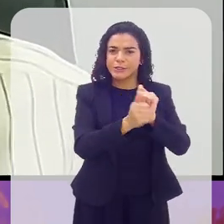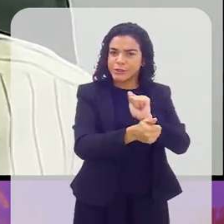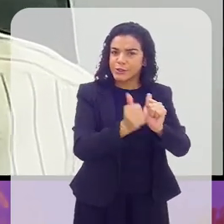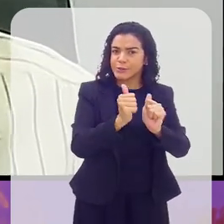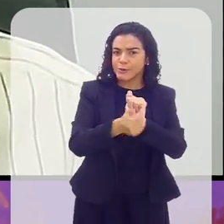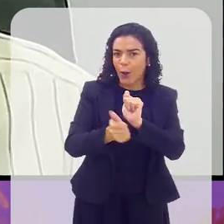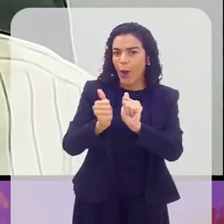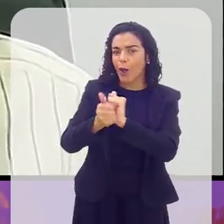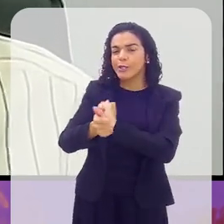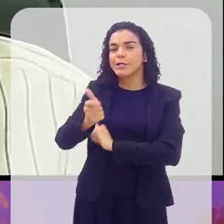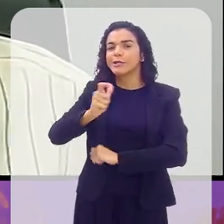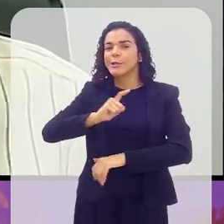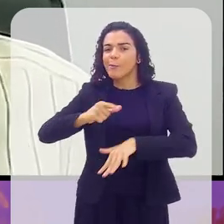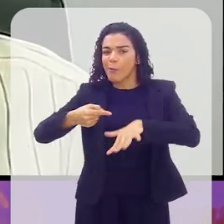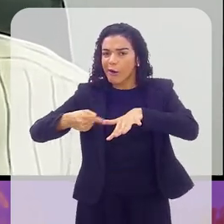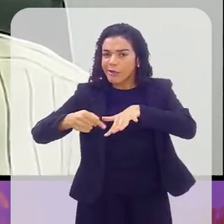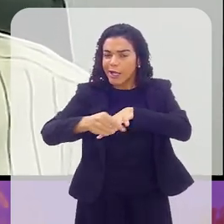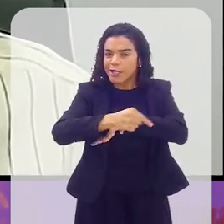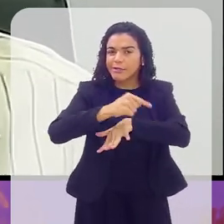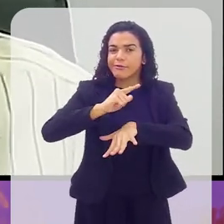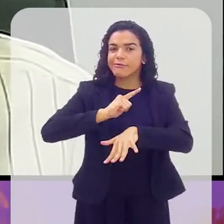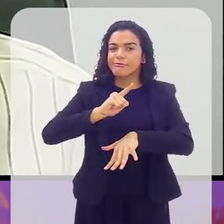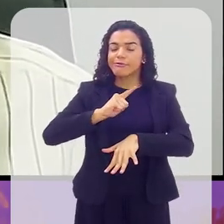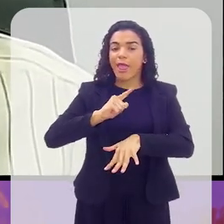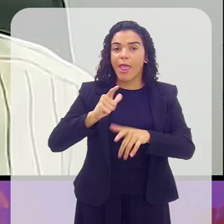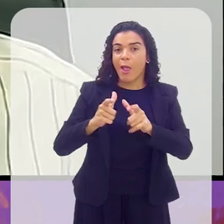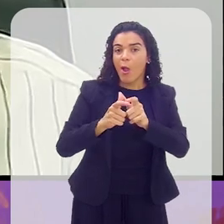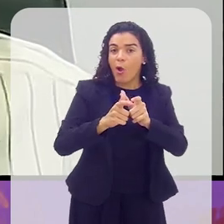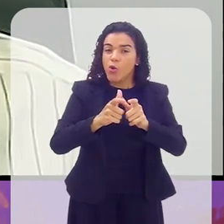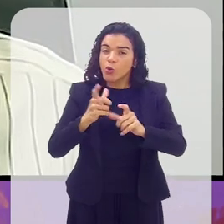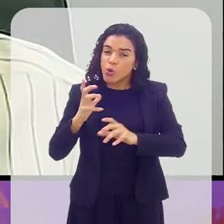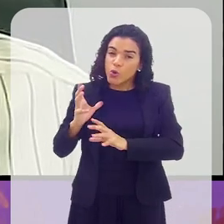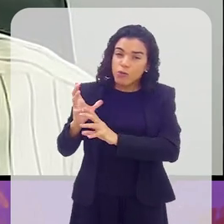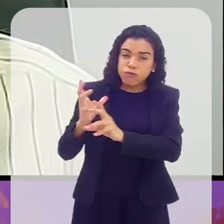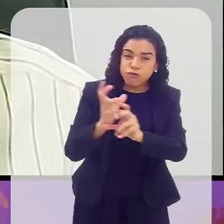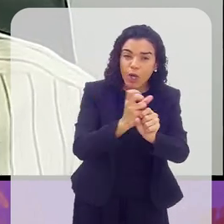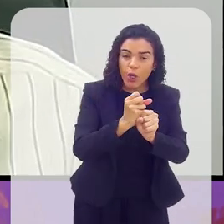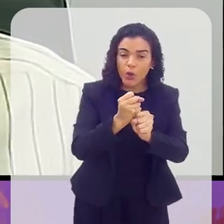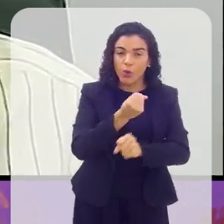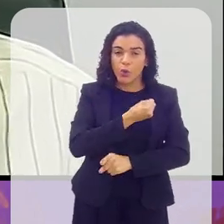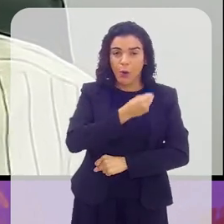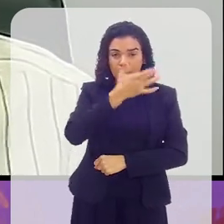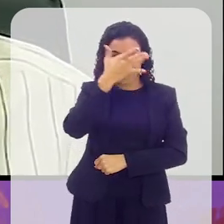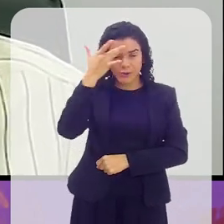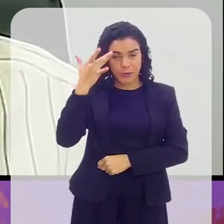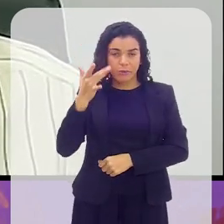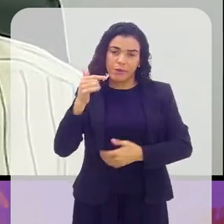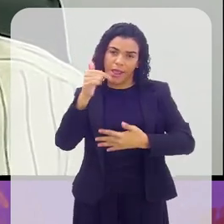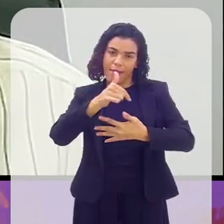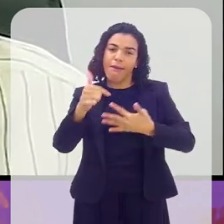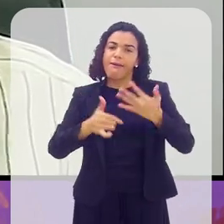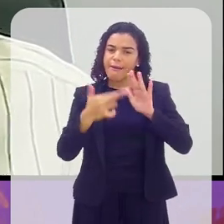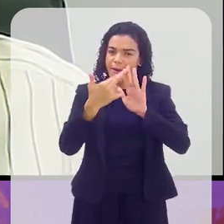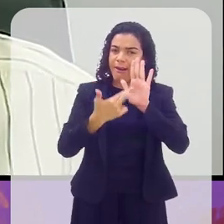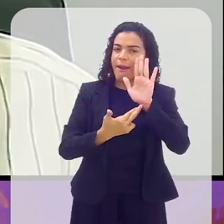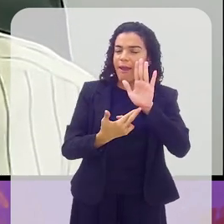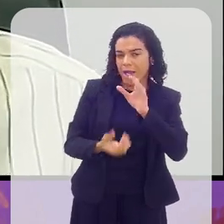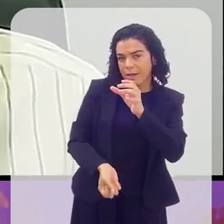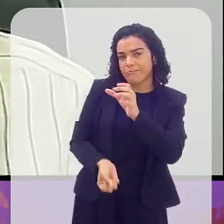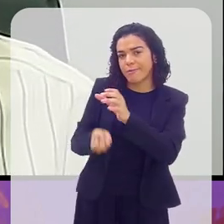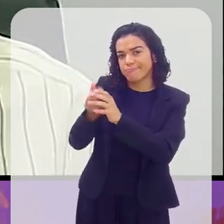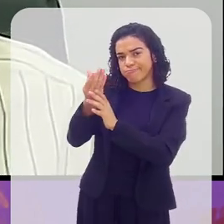esportes que tenham prática massiva. Essas são as condicionantes.